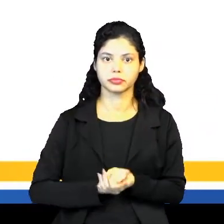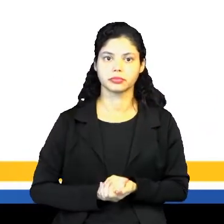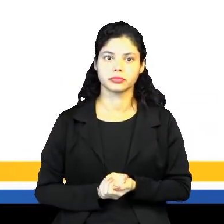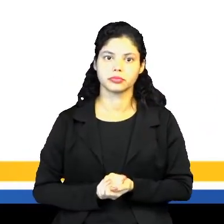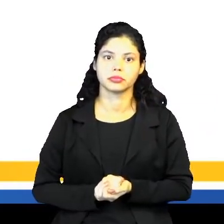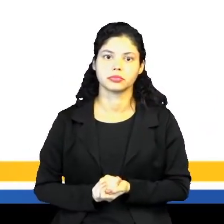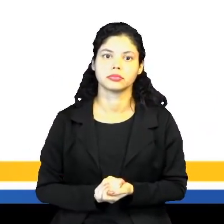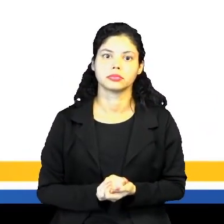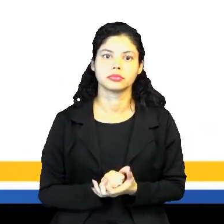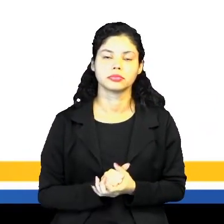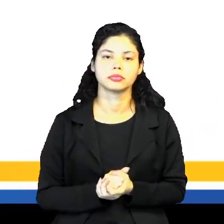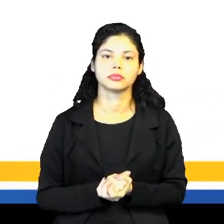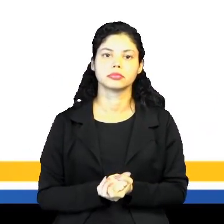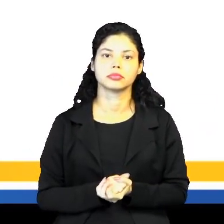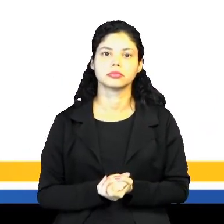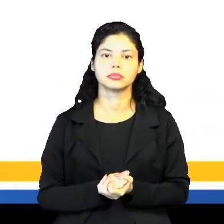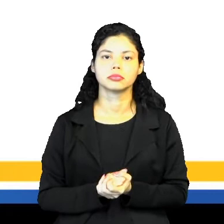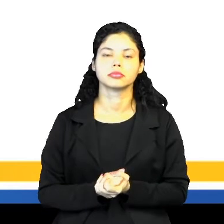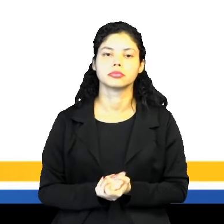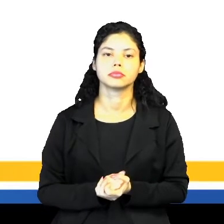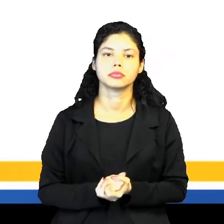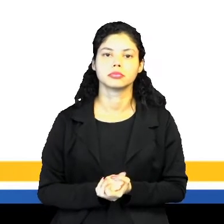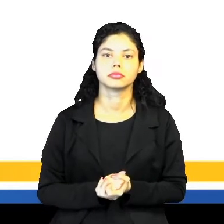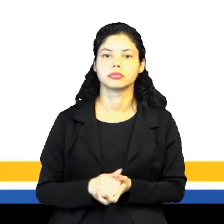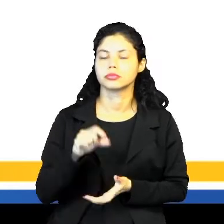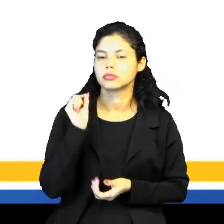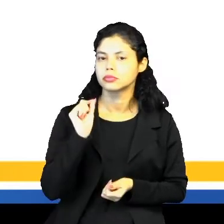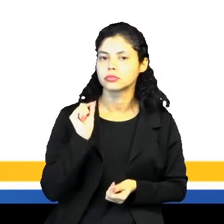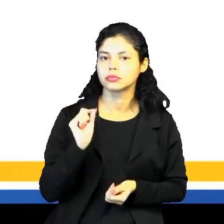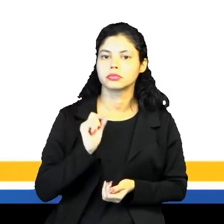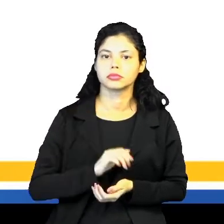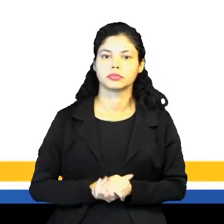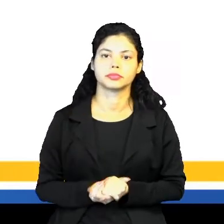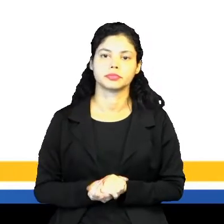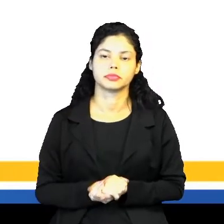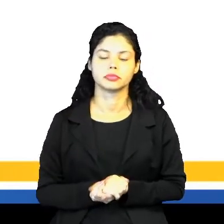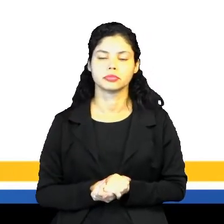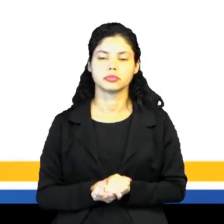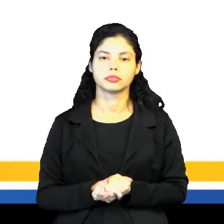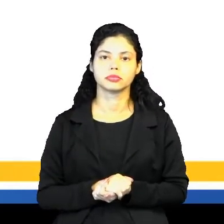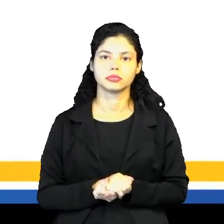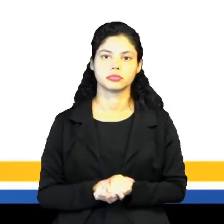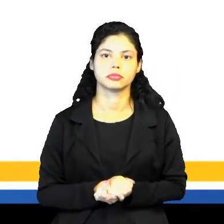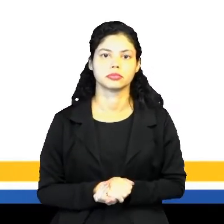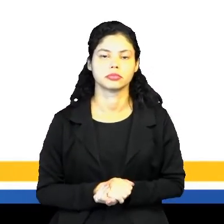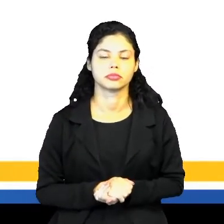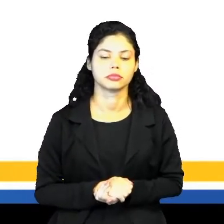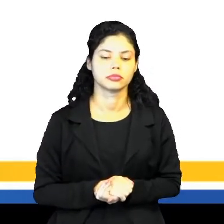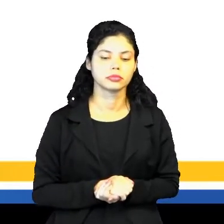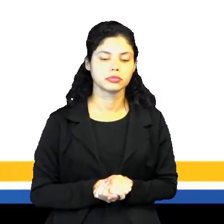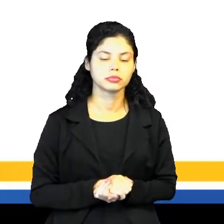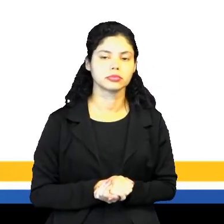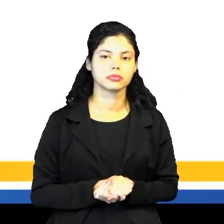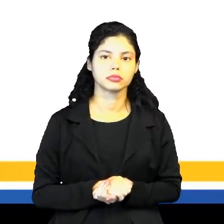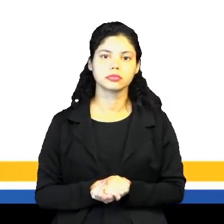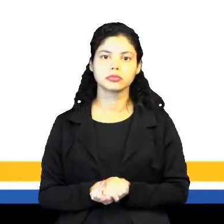epígrafe ou antetítulo. Que é uma palavra ou frase que vai sobre título e contribui a contextualizar. Renamente